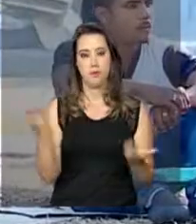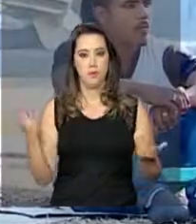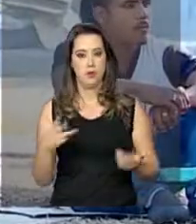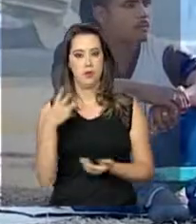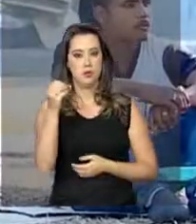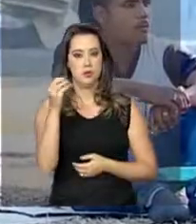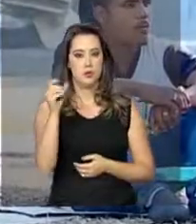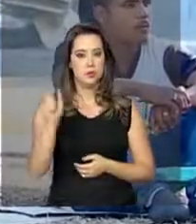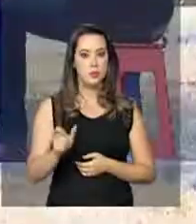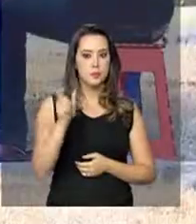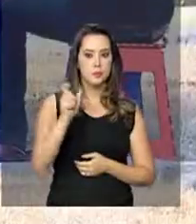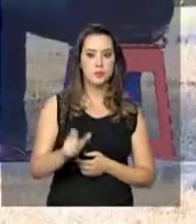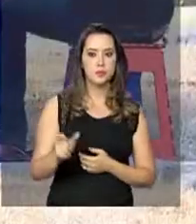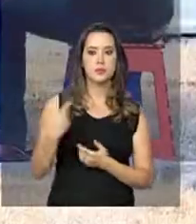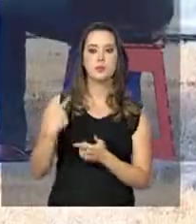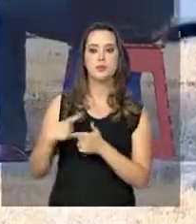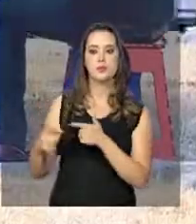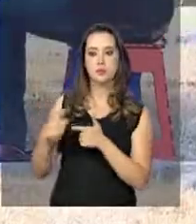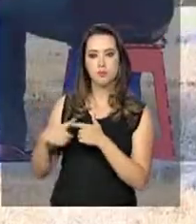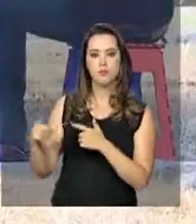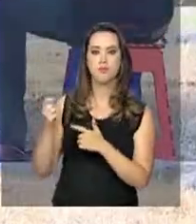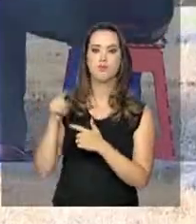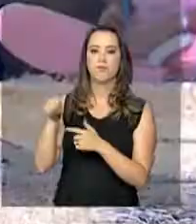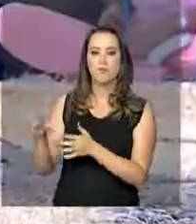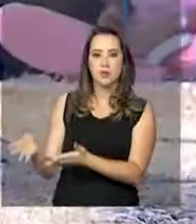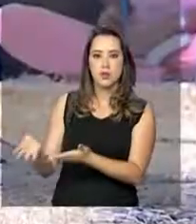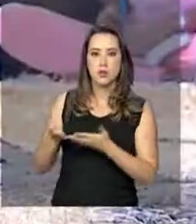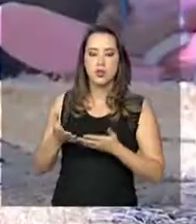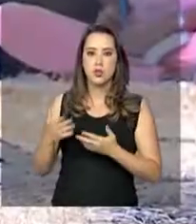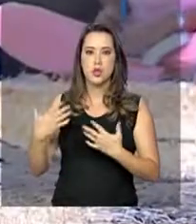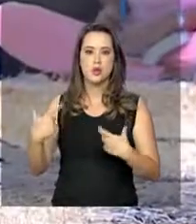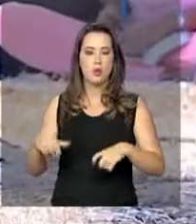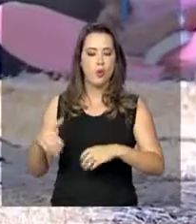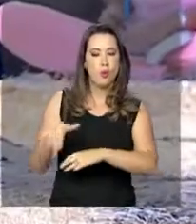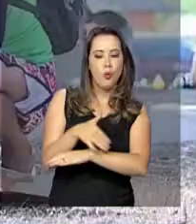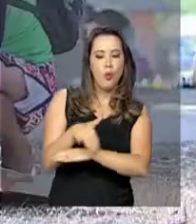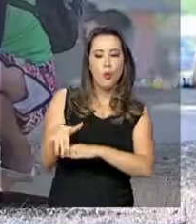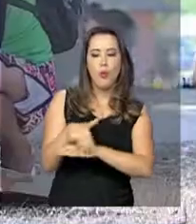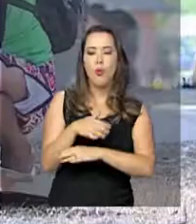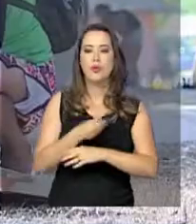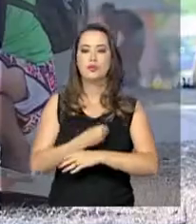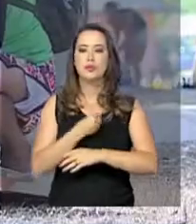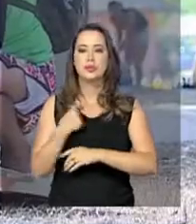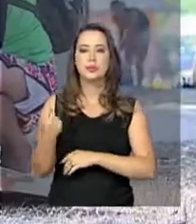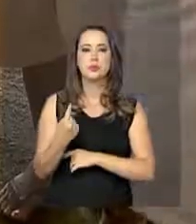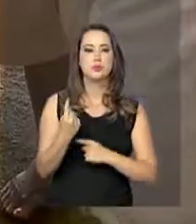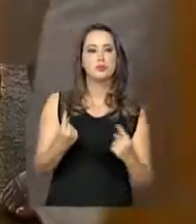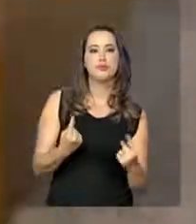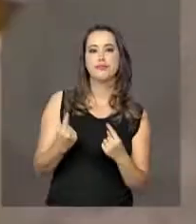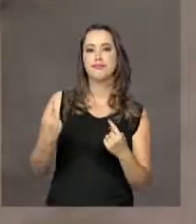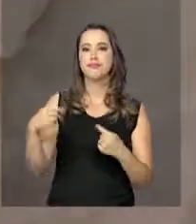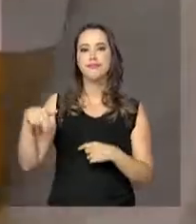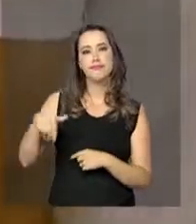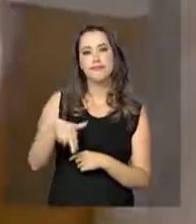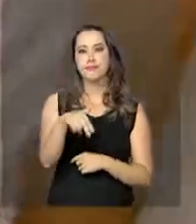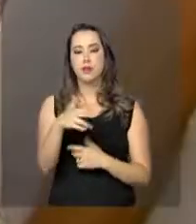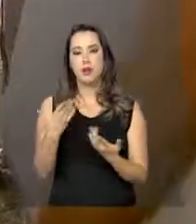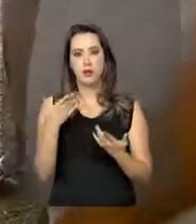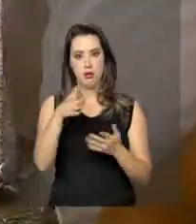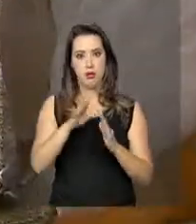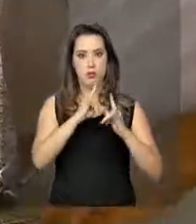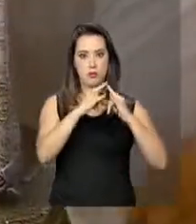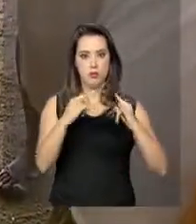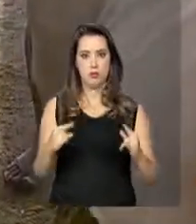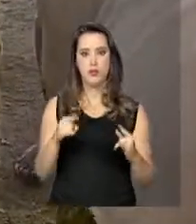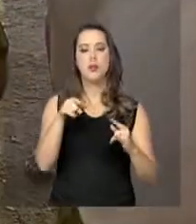imigrantes em situação de vulnerabilidade foram retirados das ruas. Nos abrigos, eles foram cadastrados, receberam vacinas